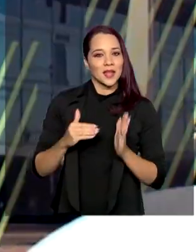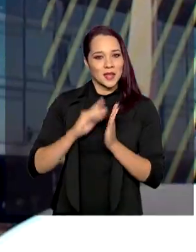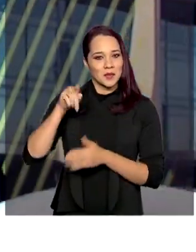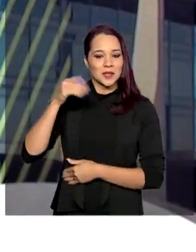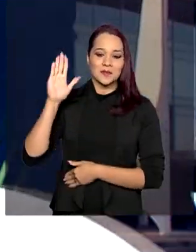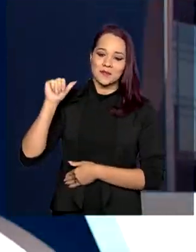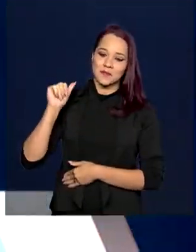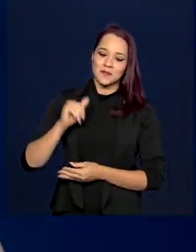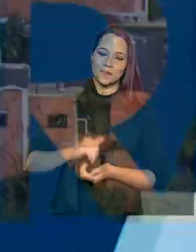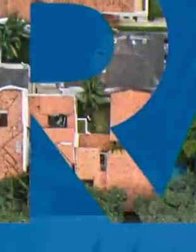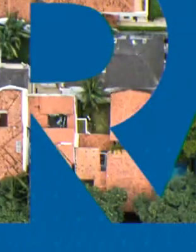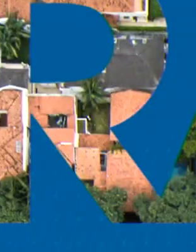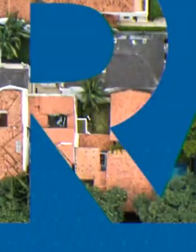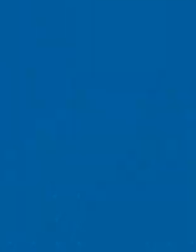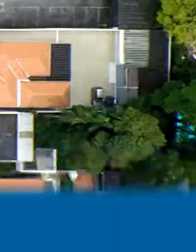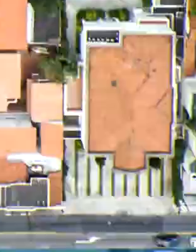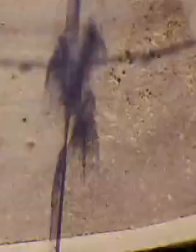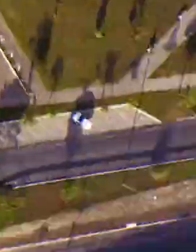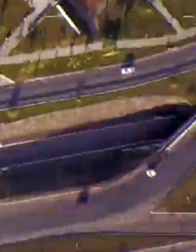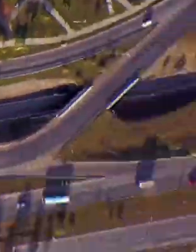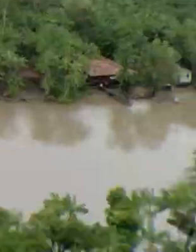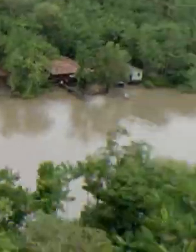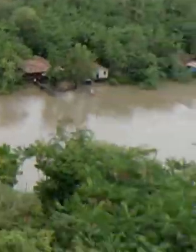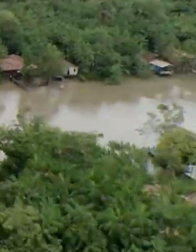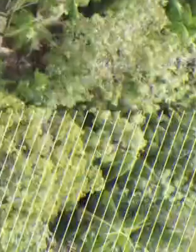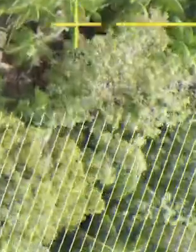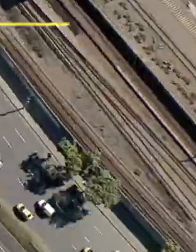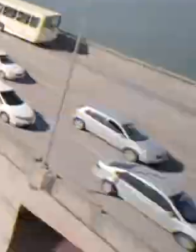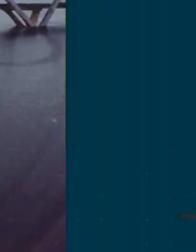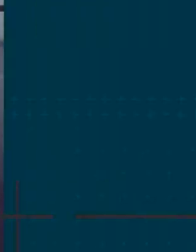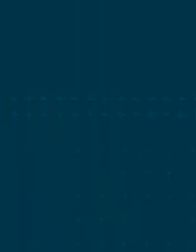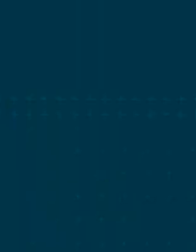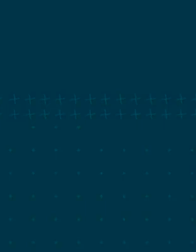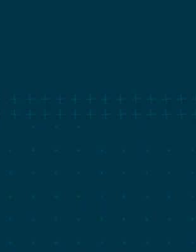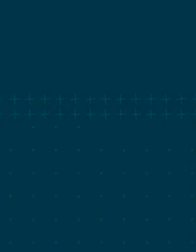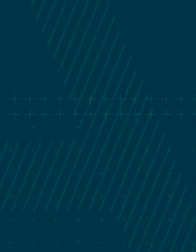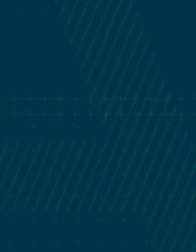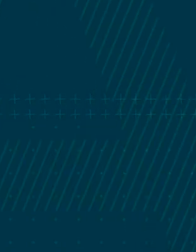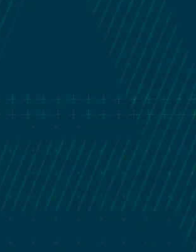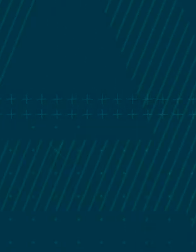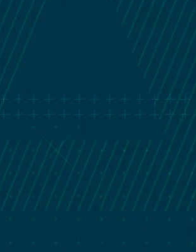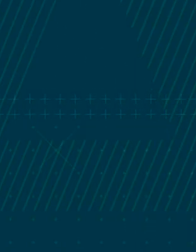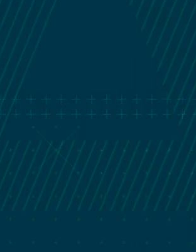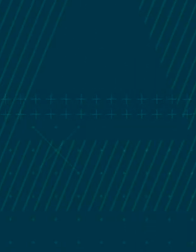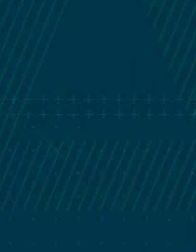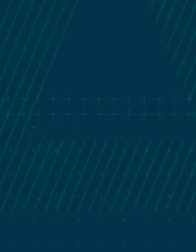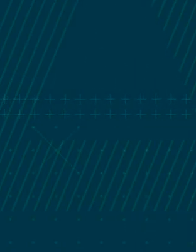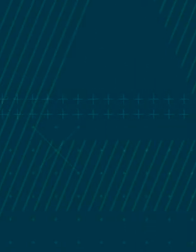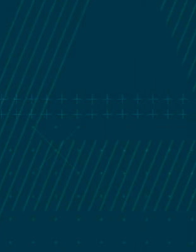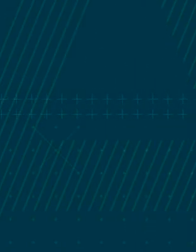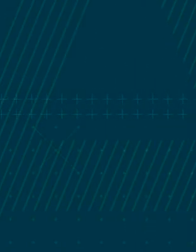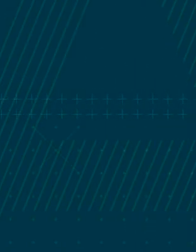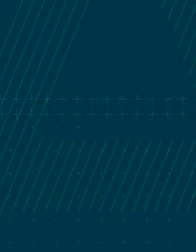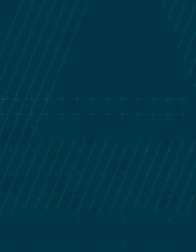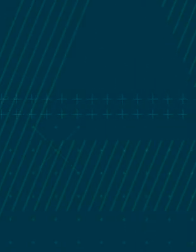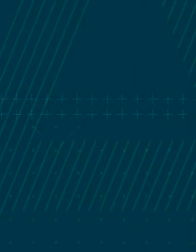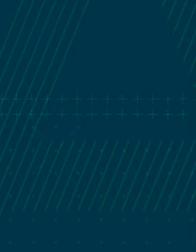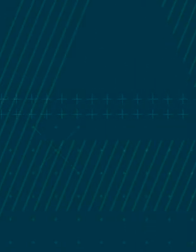próxima edição. A gente fica